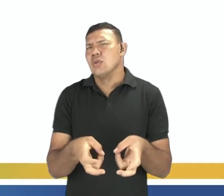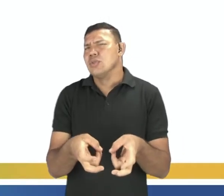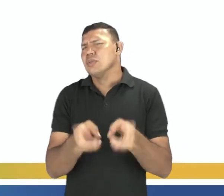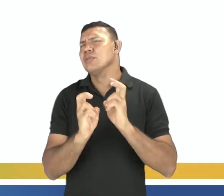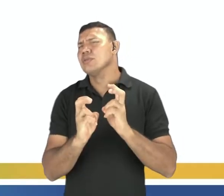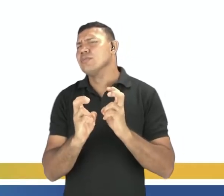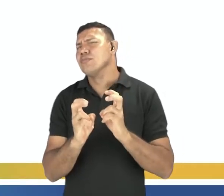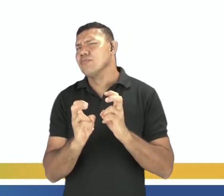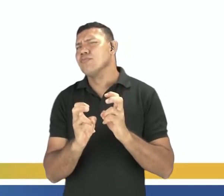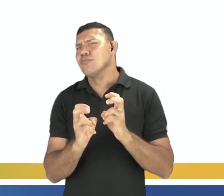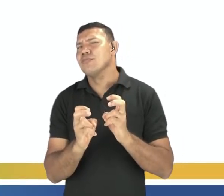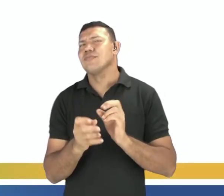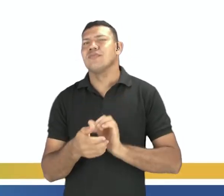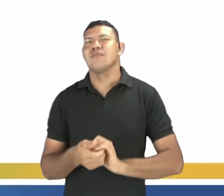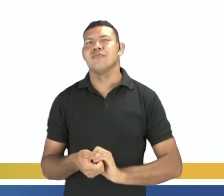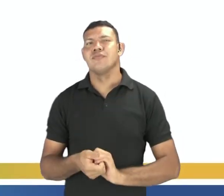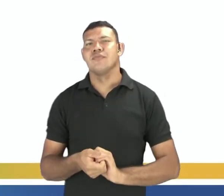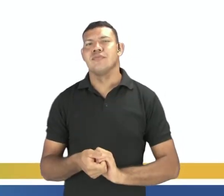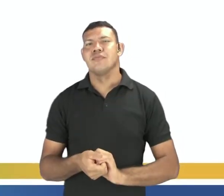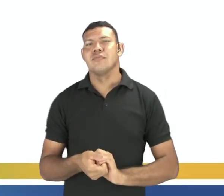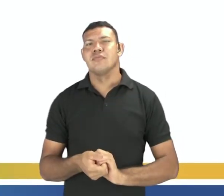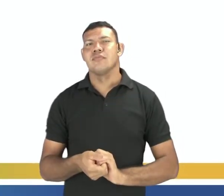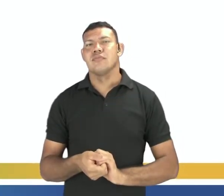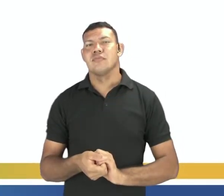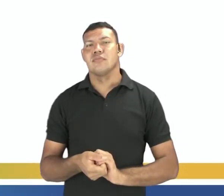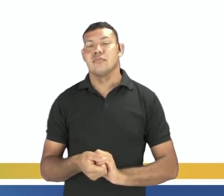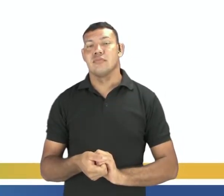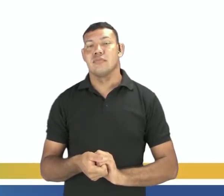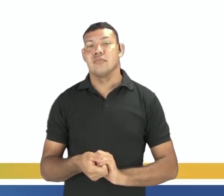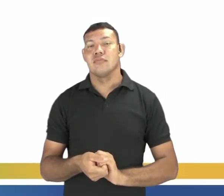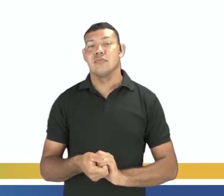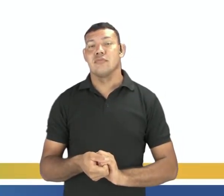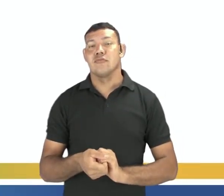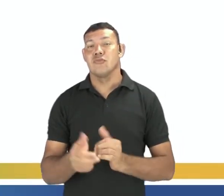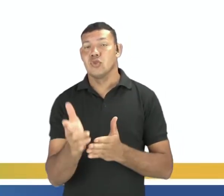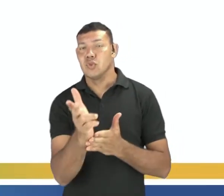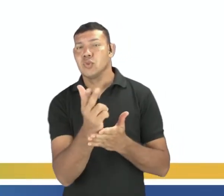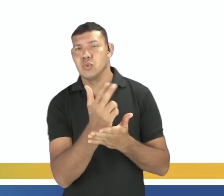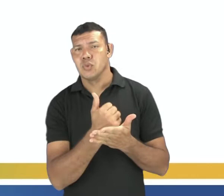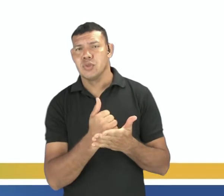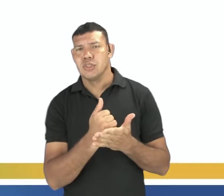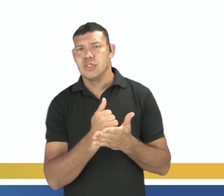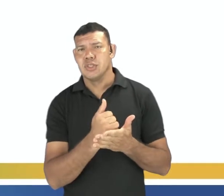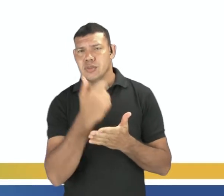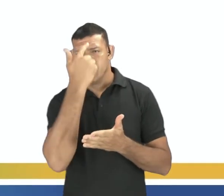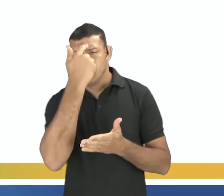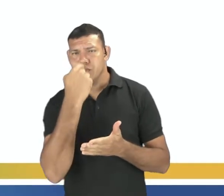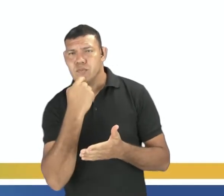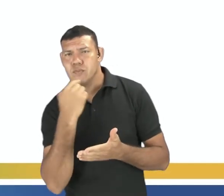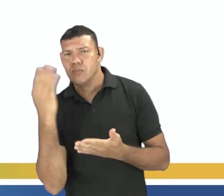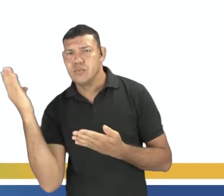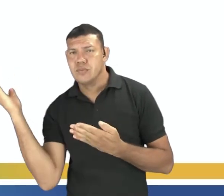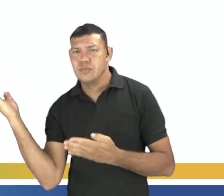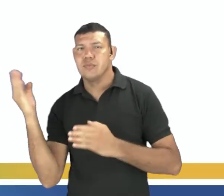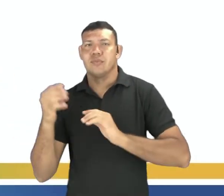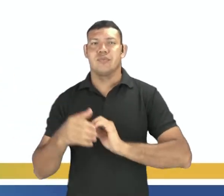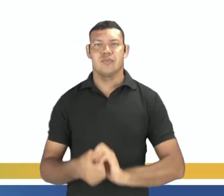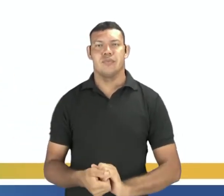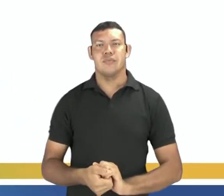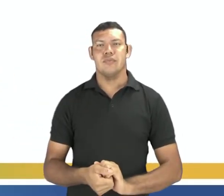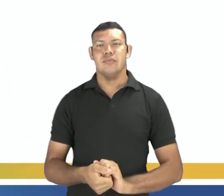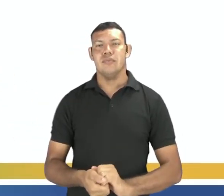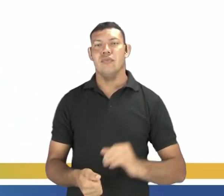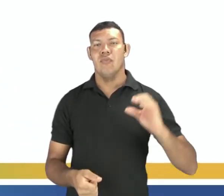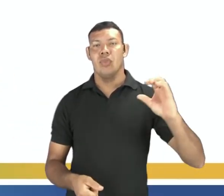mais ou menos uma ilustração daquilo que eu falei para vocês nessa imagem. Você vai ter aí a